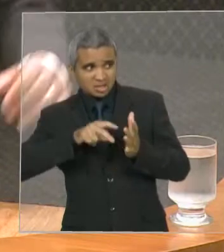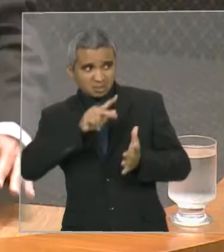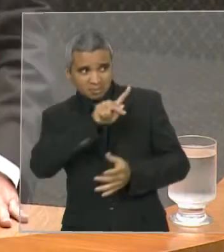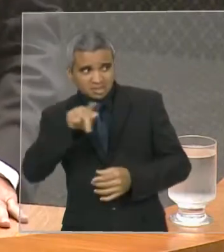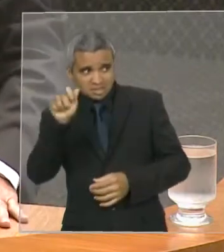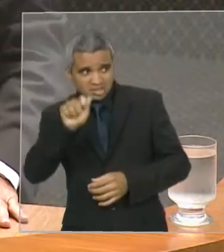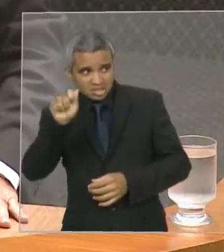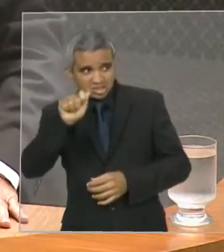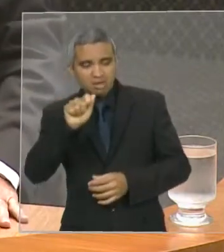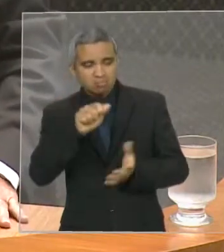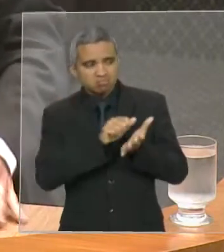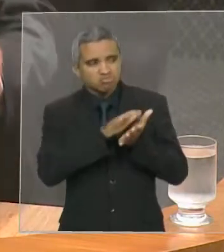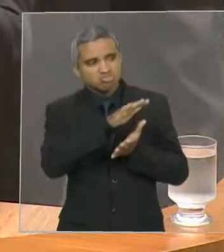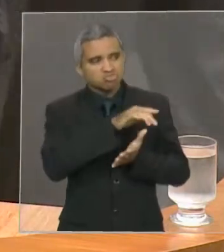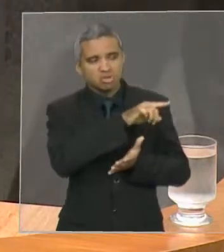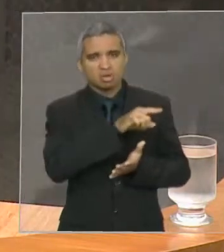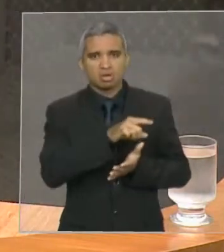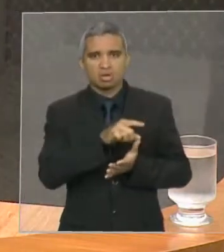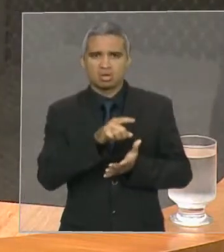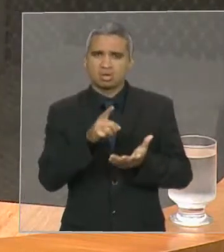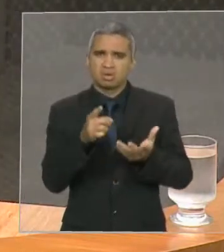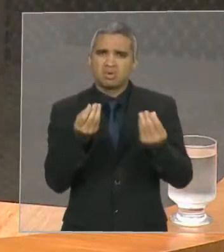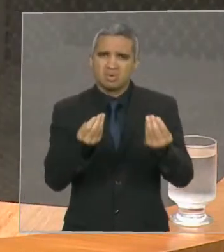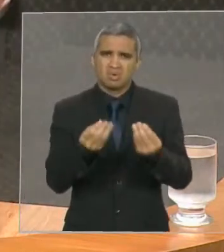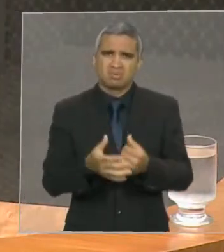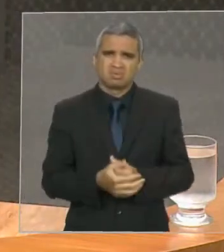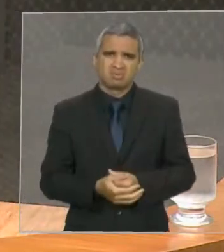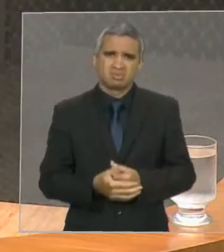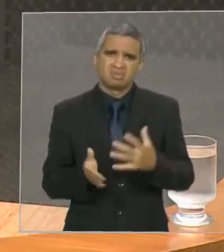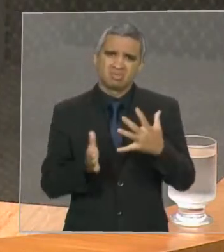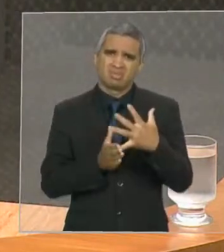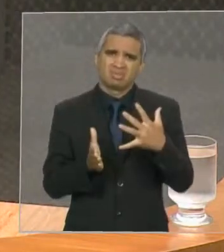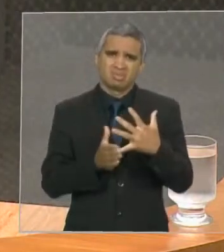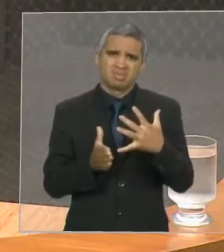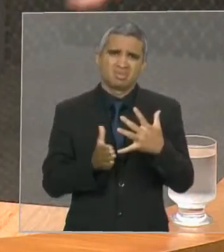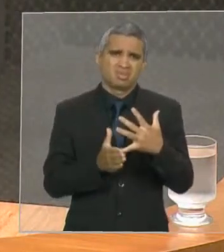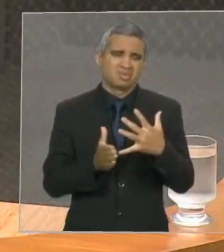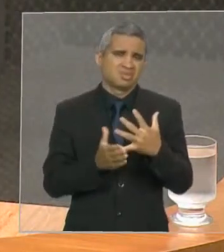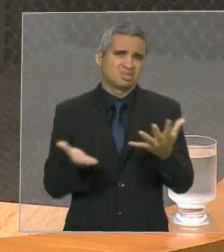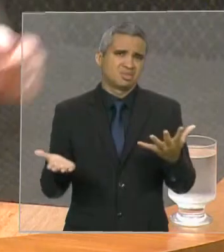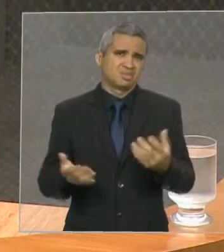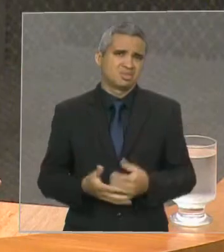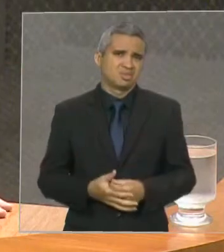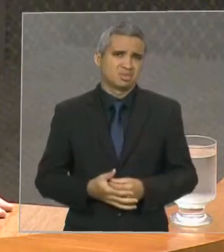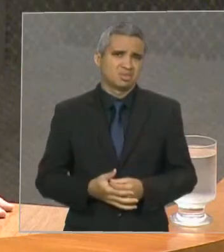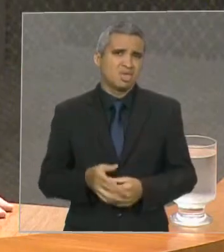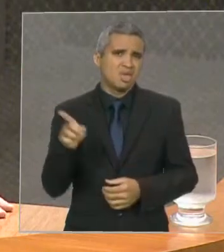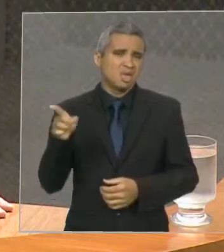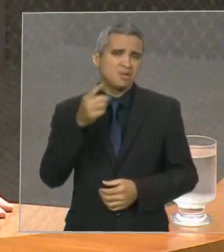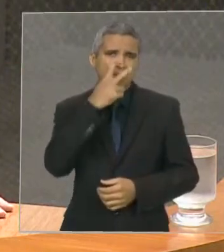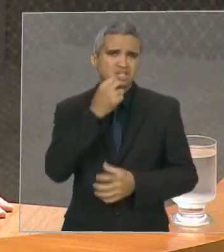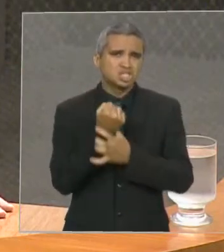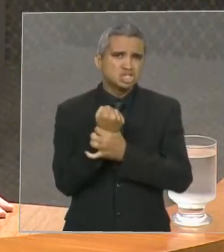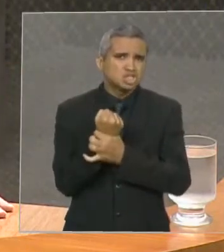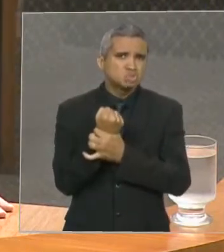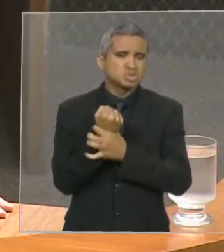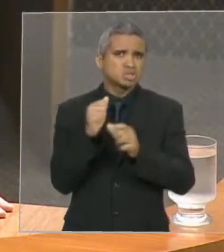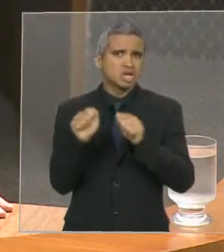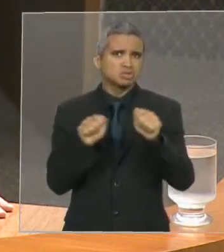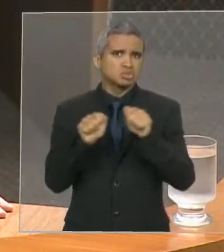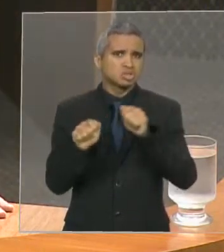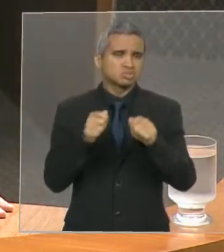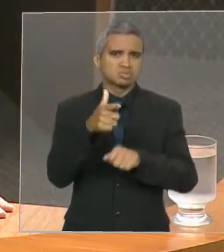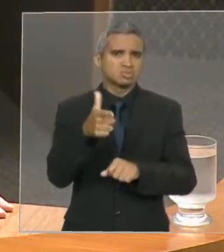sindicato da participação? Isso é muito pequeno. Isso é de quem não tem segurança na própria administração. Eu lamento